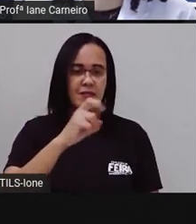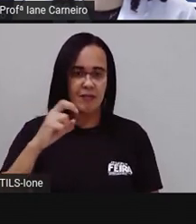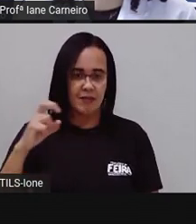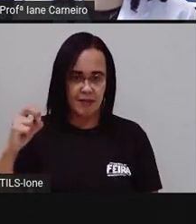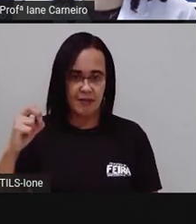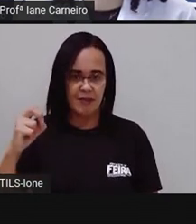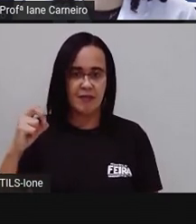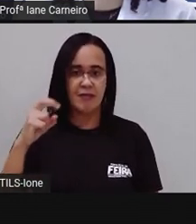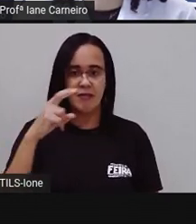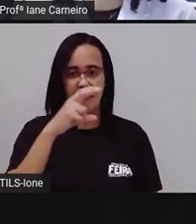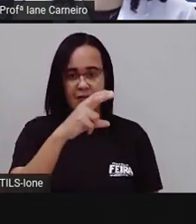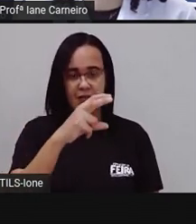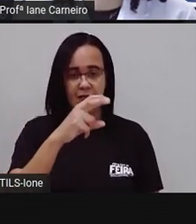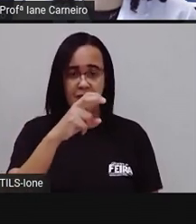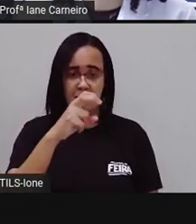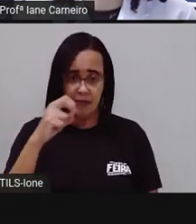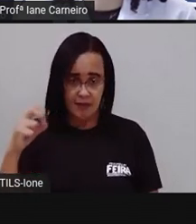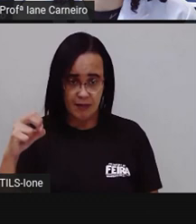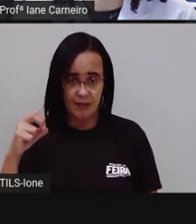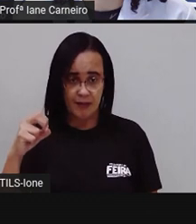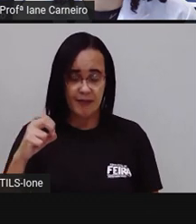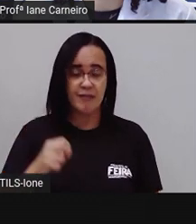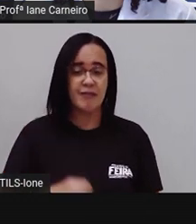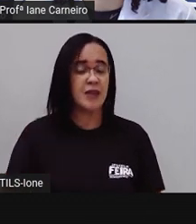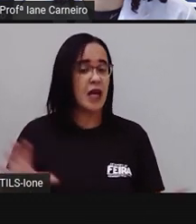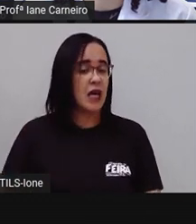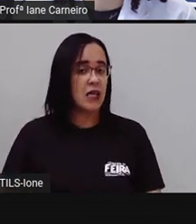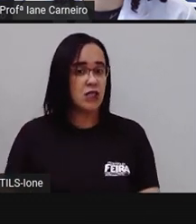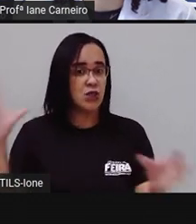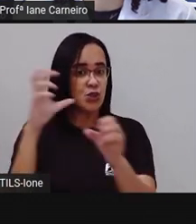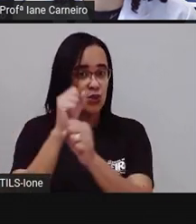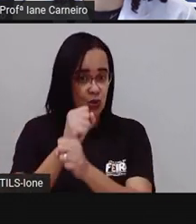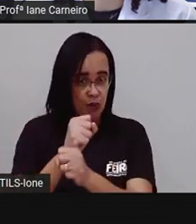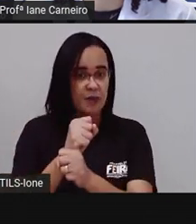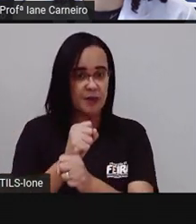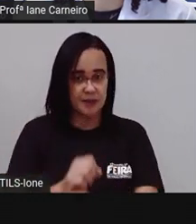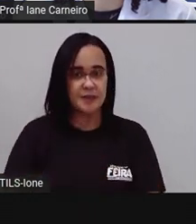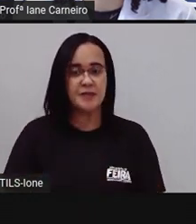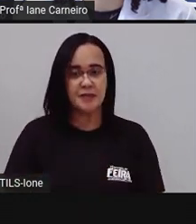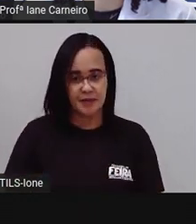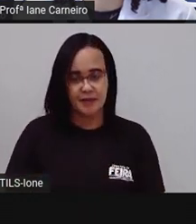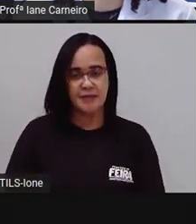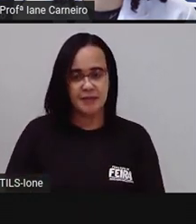A vai mostrar pra você que você vai conseguir somar rapidinho. Mais quinhentos, ó.